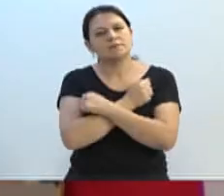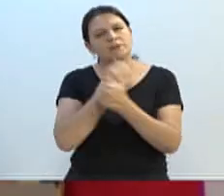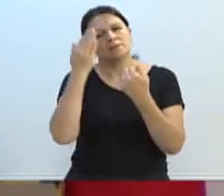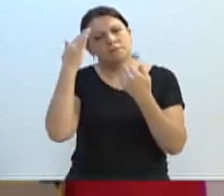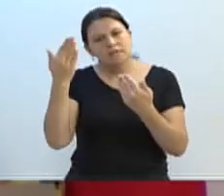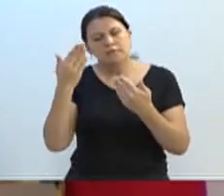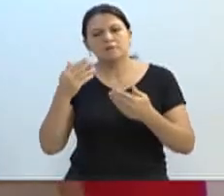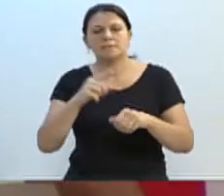de hoje.